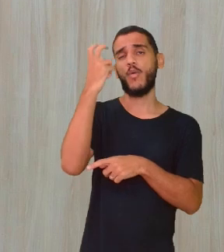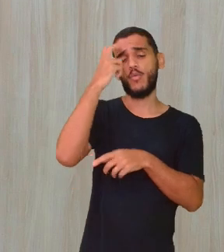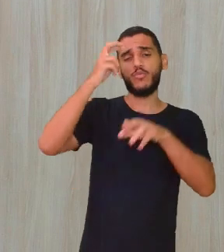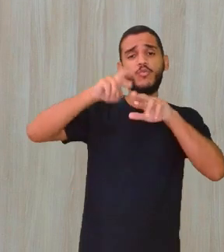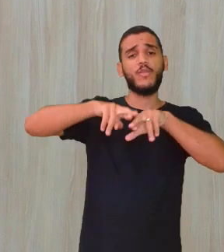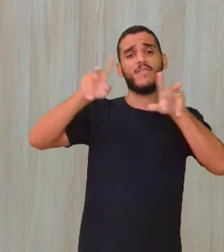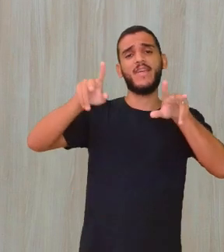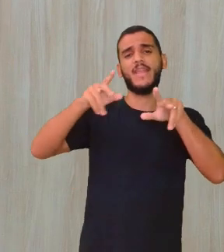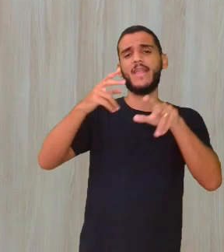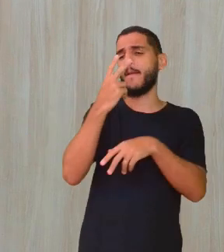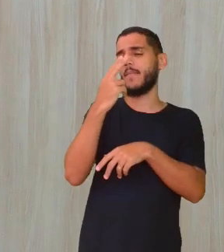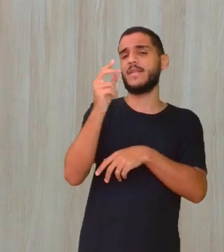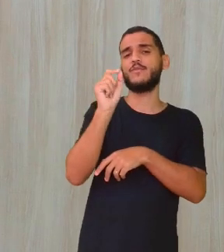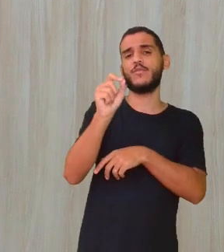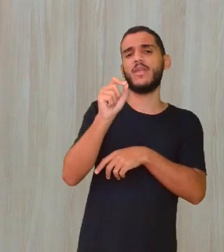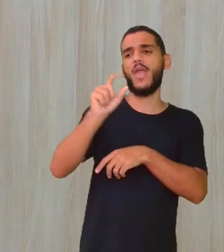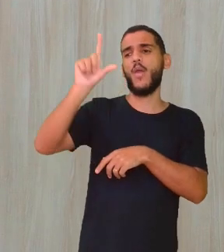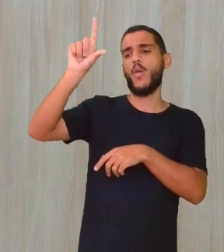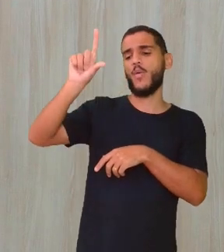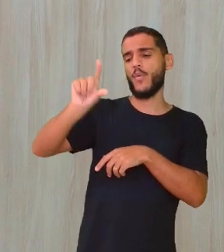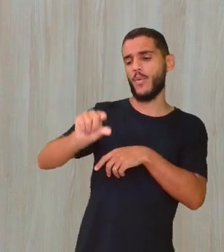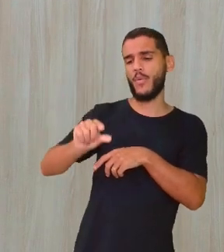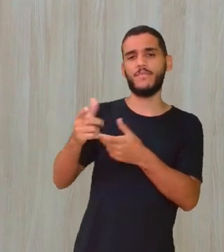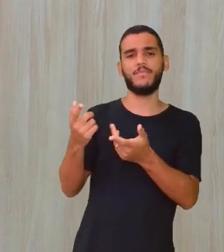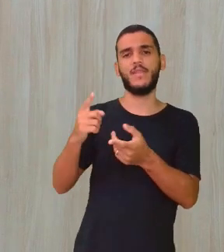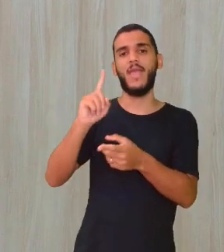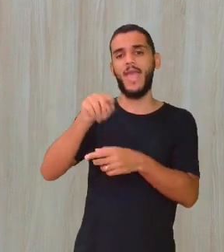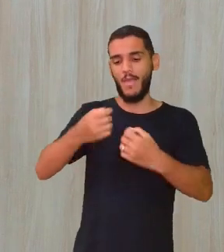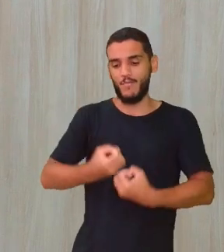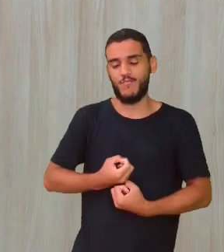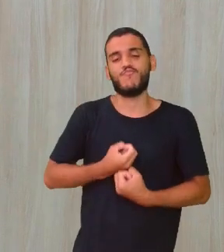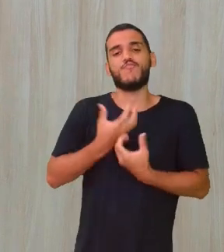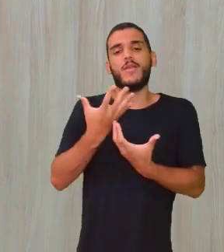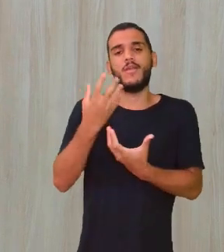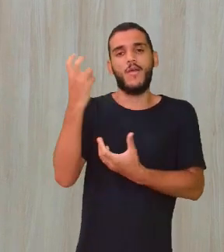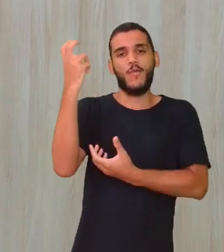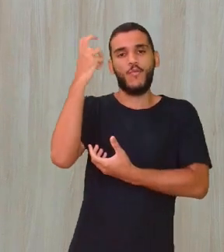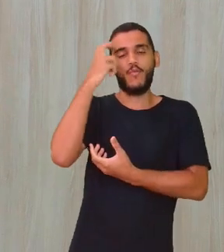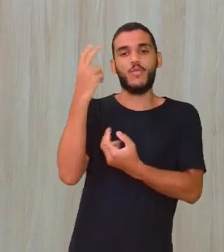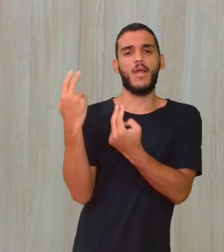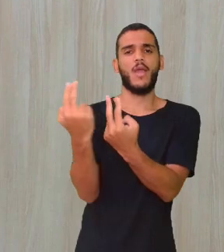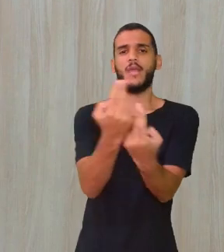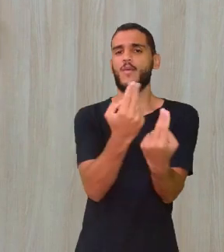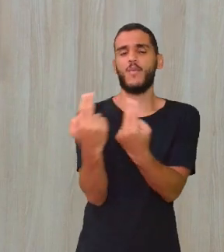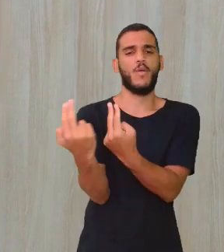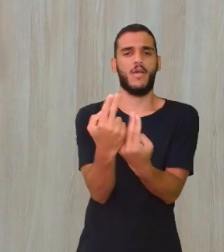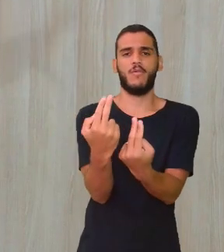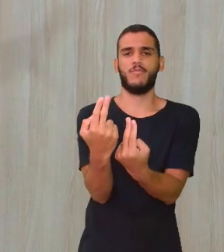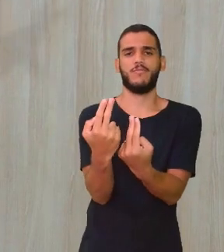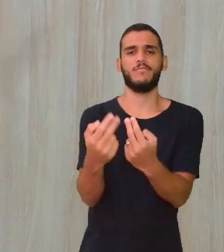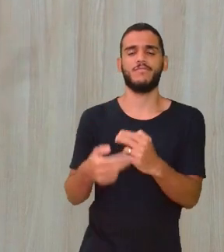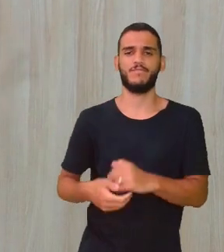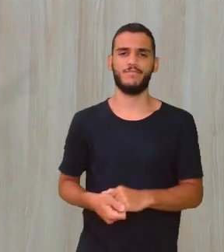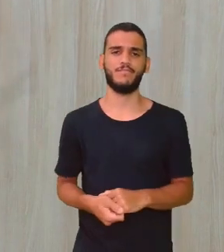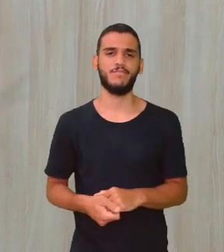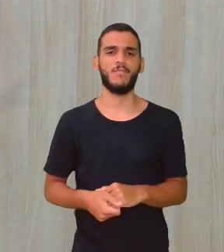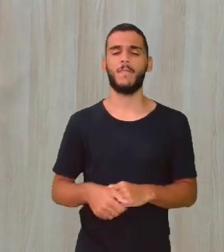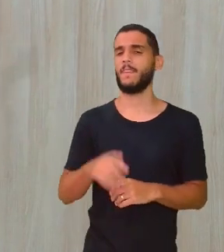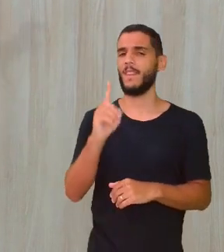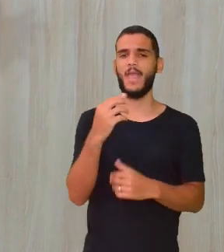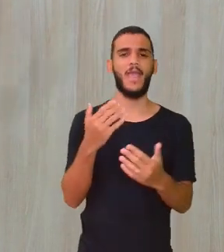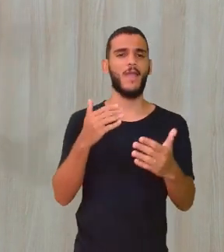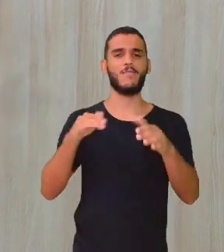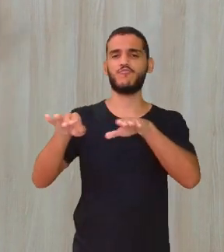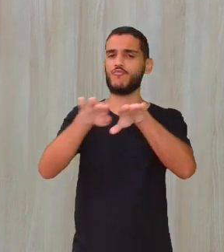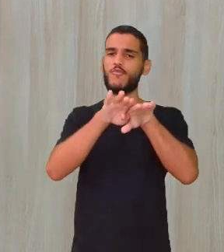ela é menor. Mas não é menor. É uma expressão cultural tão válida quanto qualquer outra. Chopin vai ser tão válido